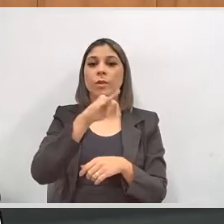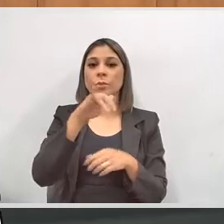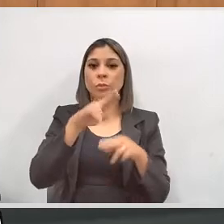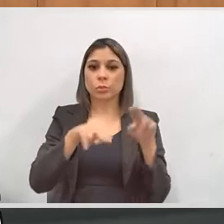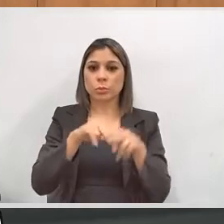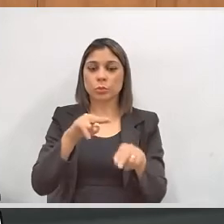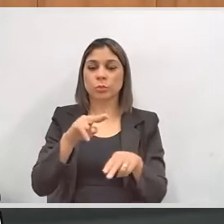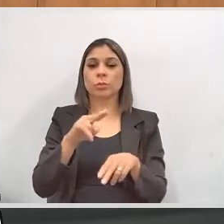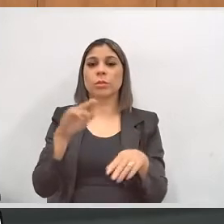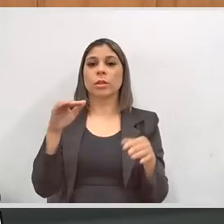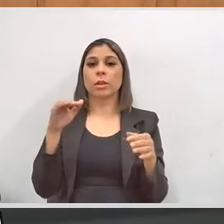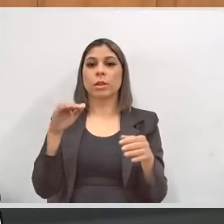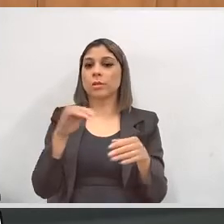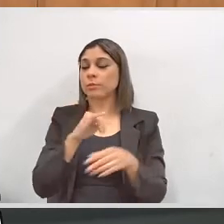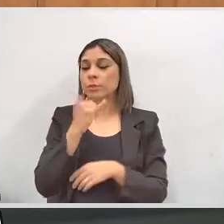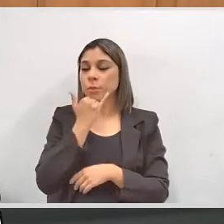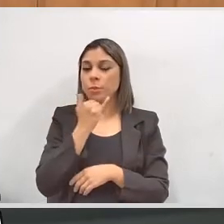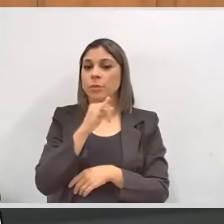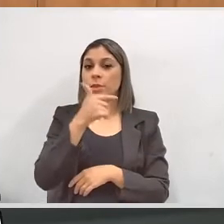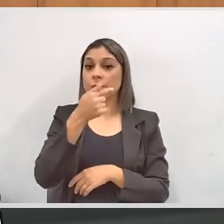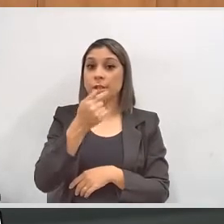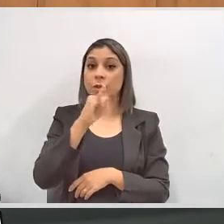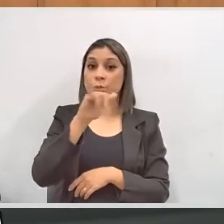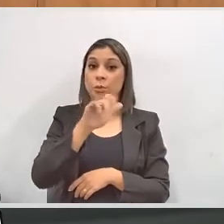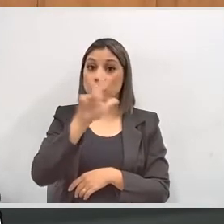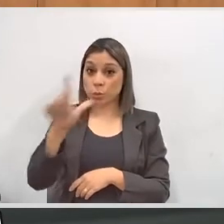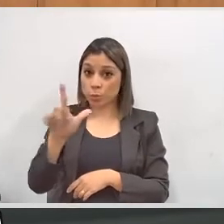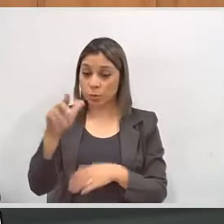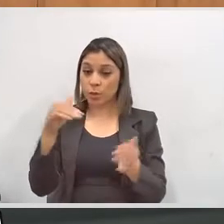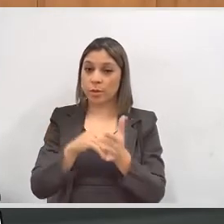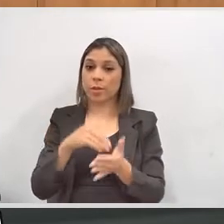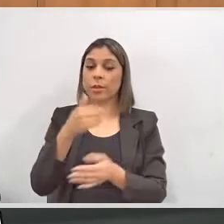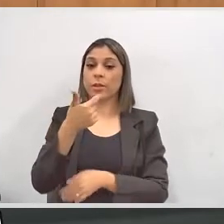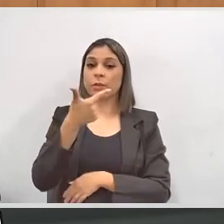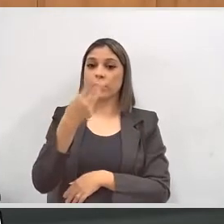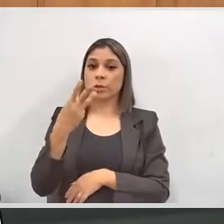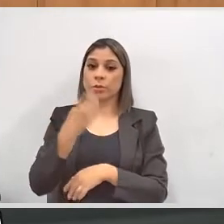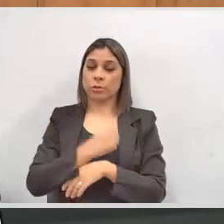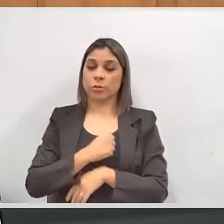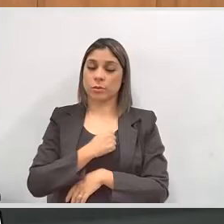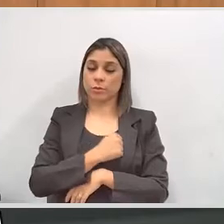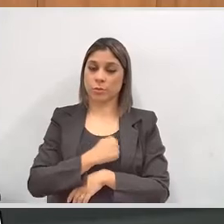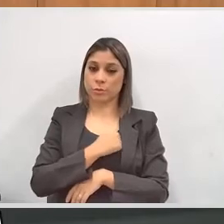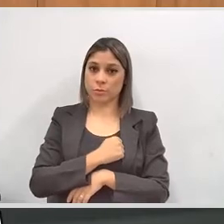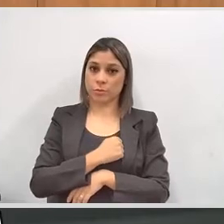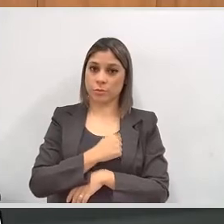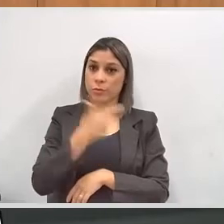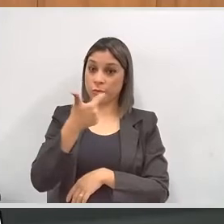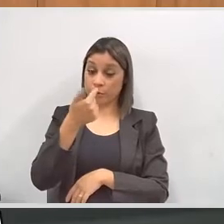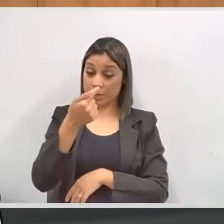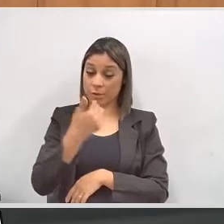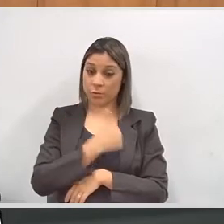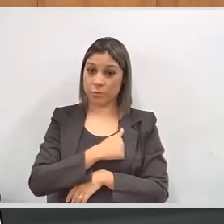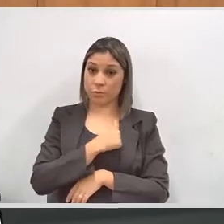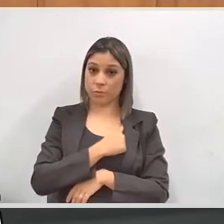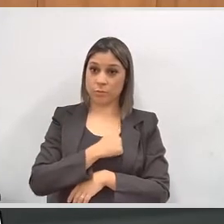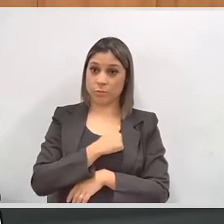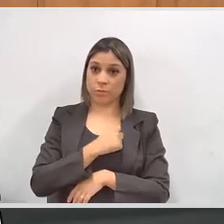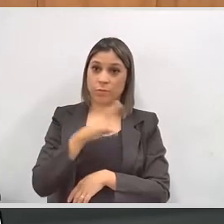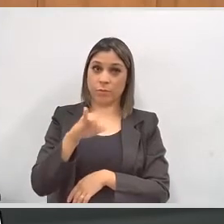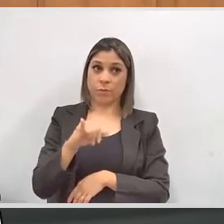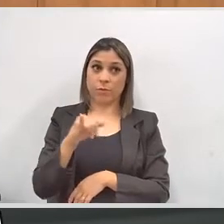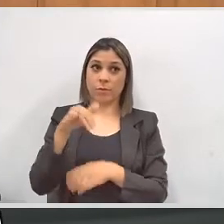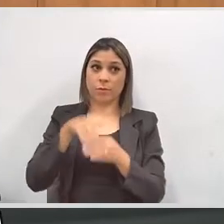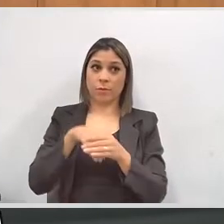17 de julho a 23 de agosto. 17 de julho a 23 de agosto. tem que ter feito o seu pedido para aquela